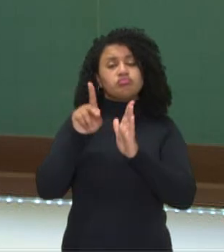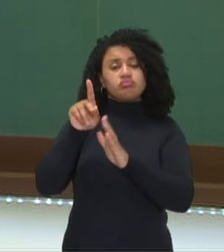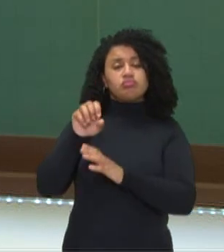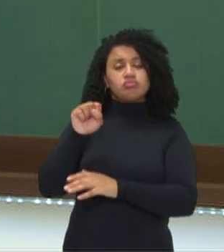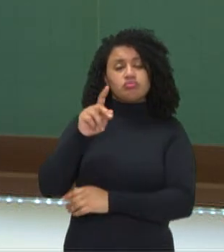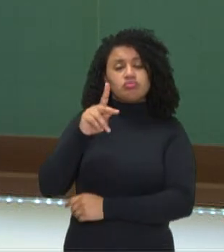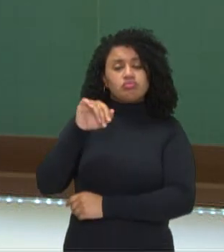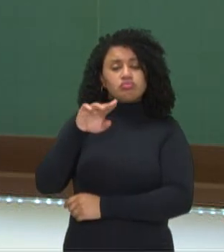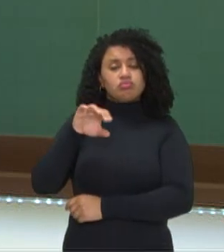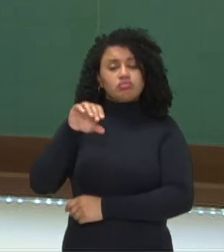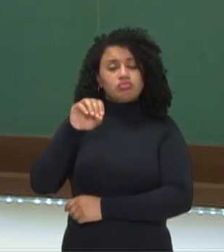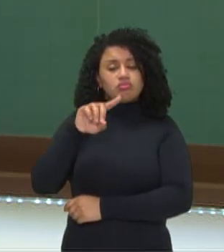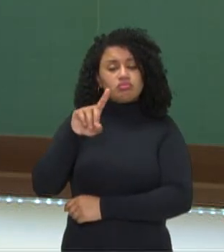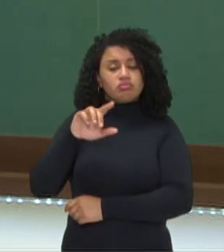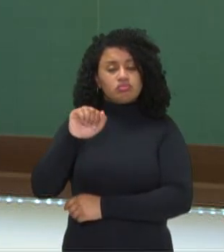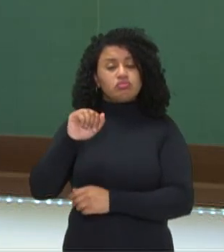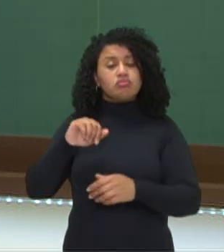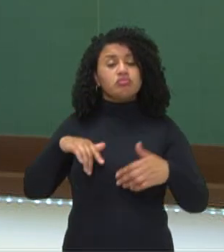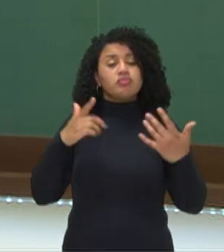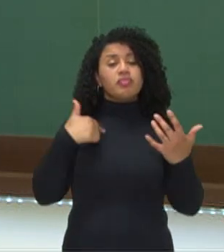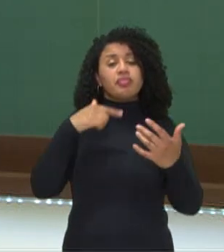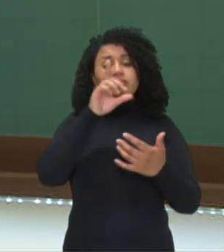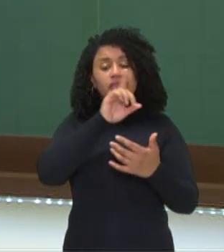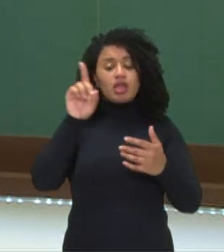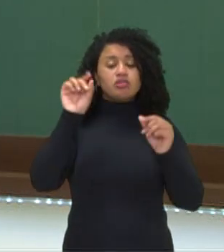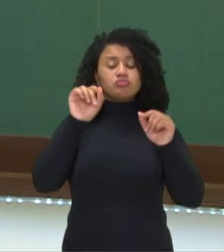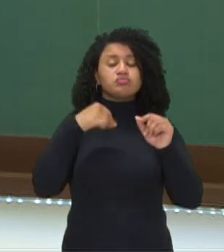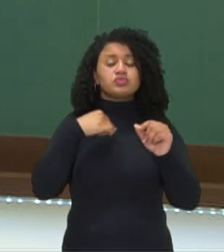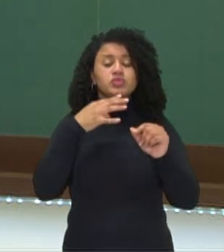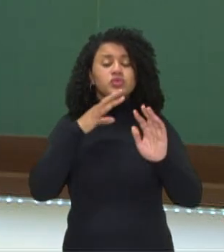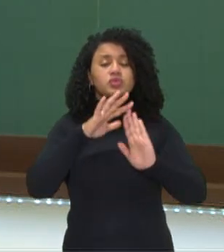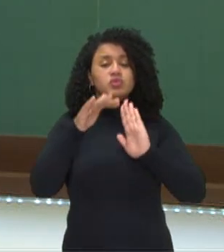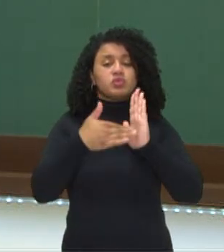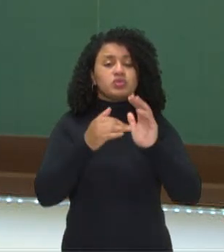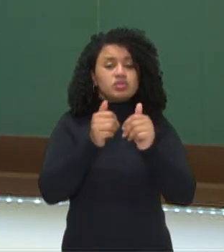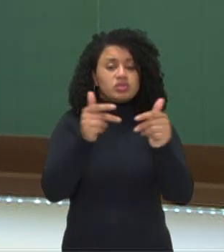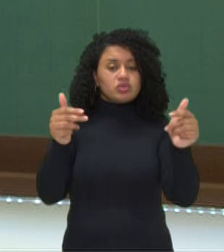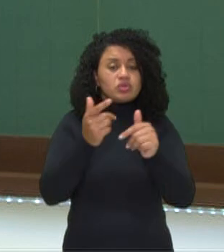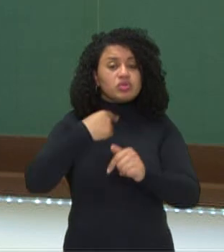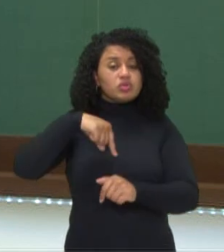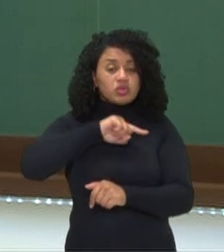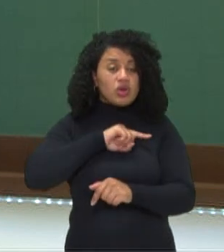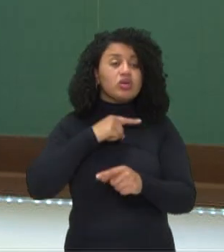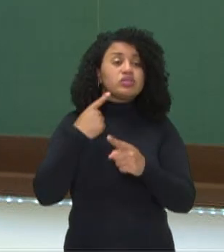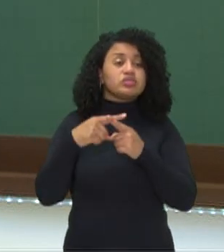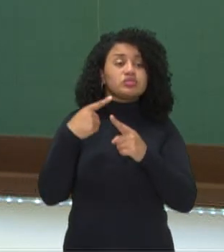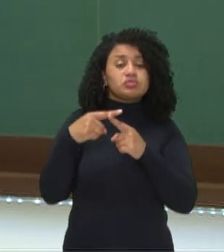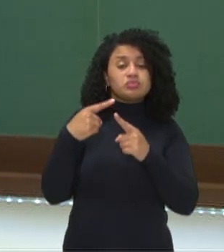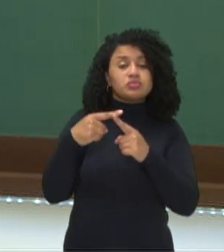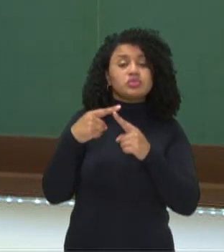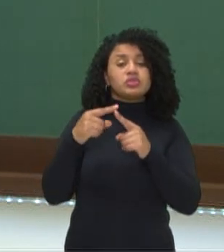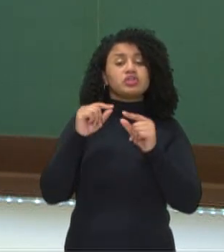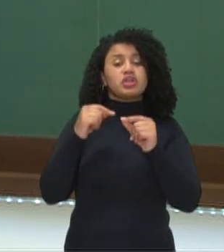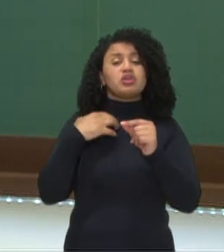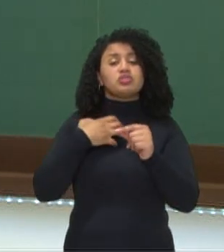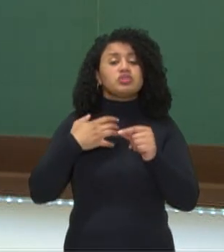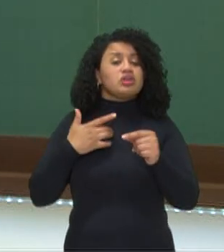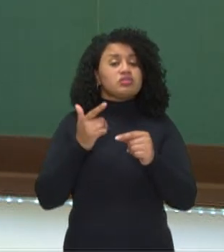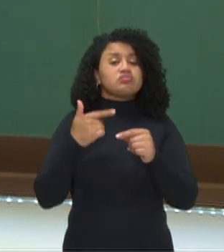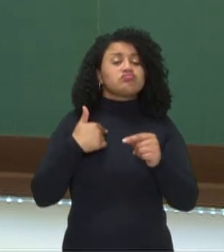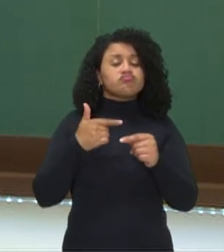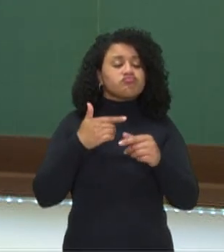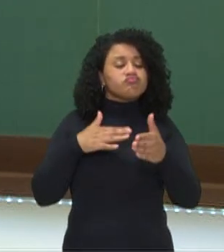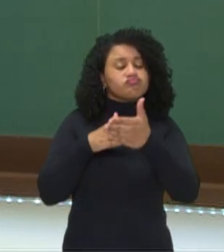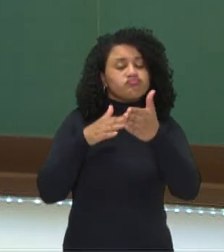Assim como Deus pode conhecer todas as coisas, nós, por sermos um modo finito do